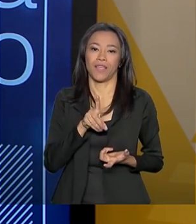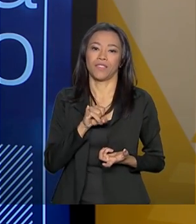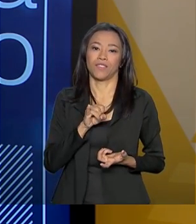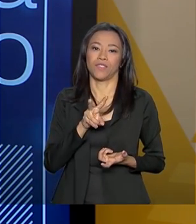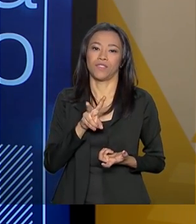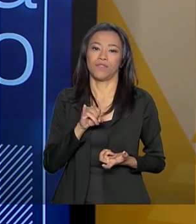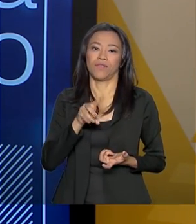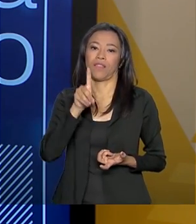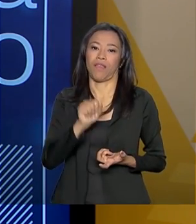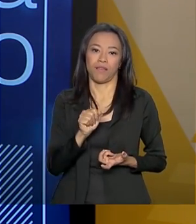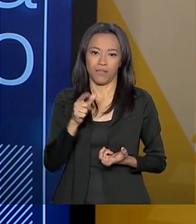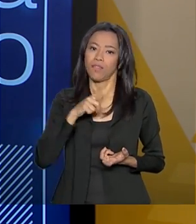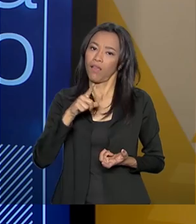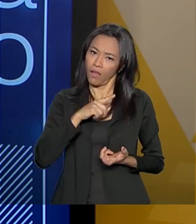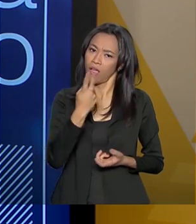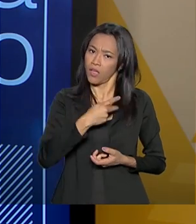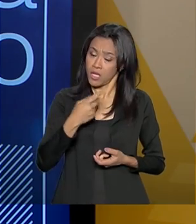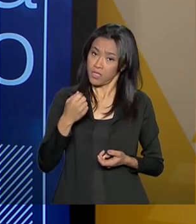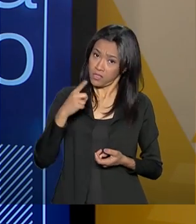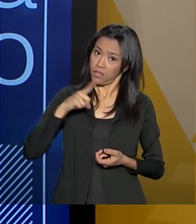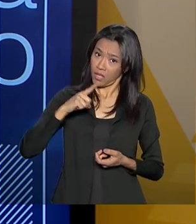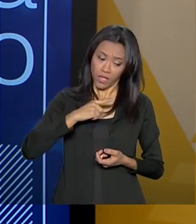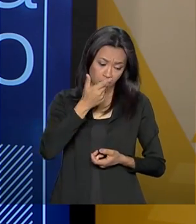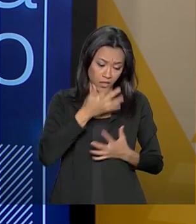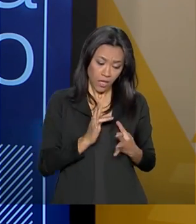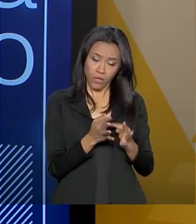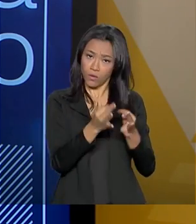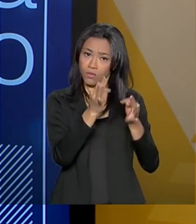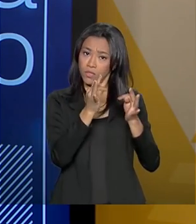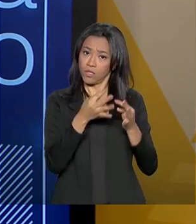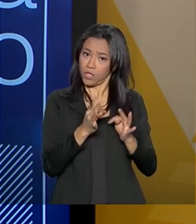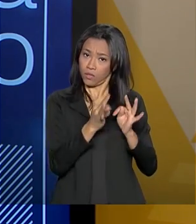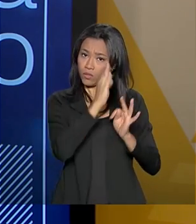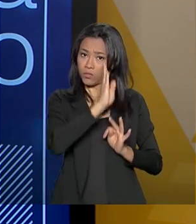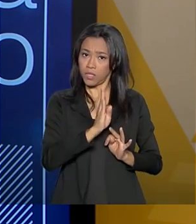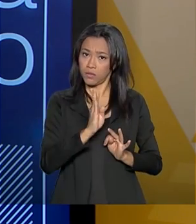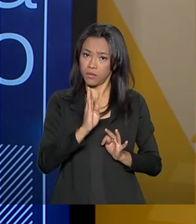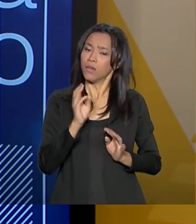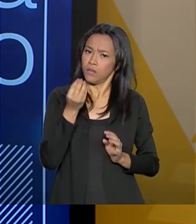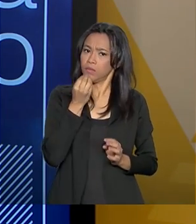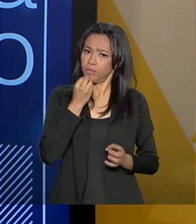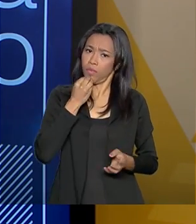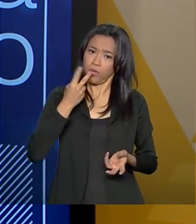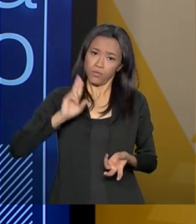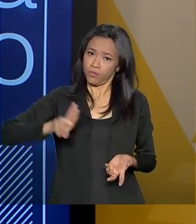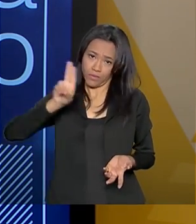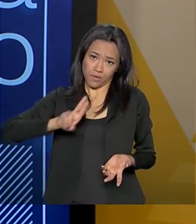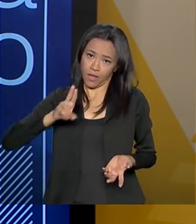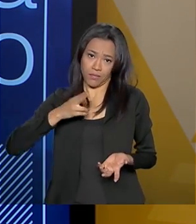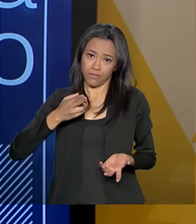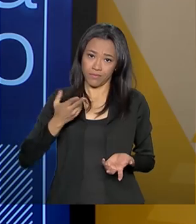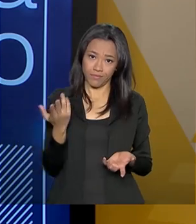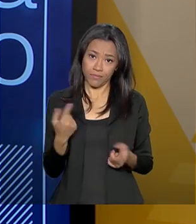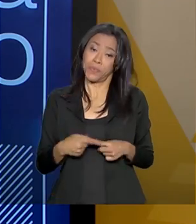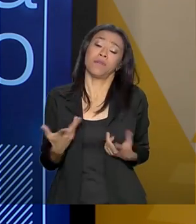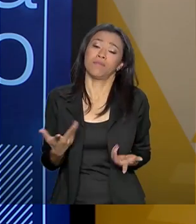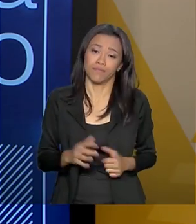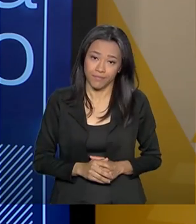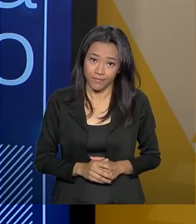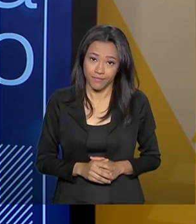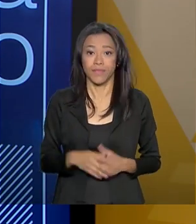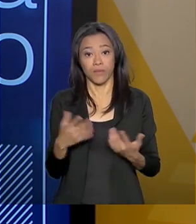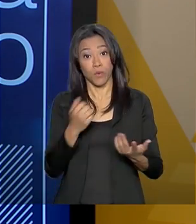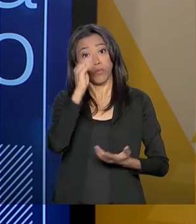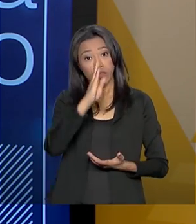que eles podem fazer o uso dela, por que não? Então, o Brasil ganha por participar